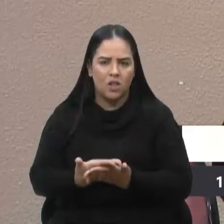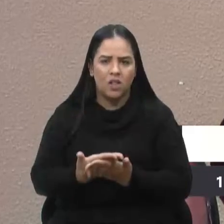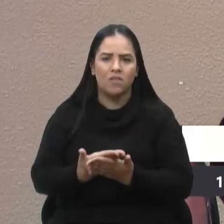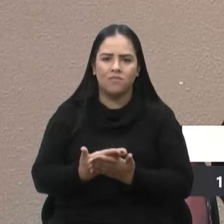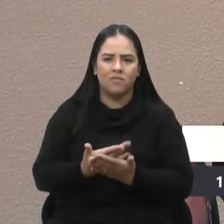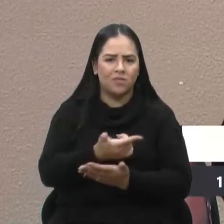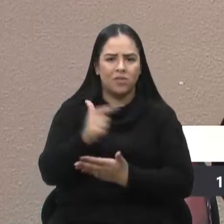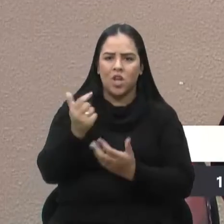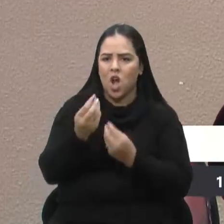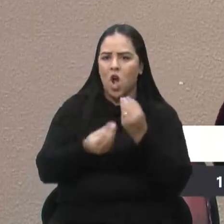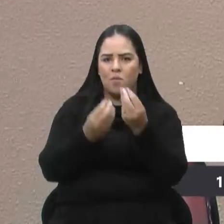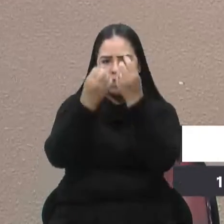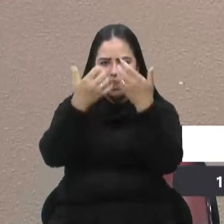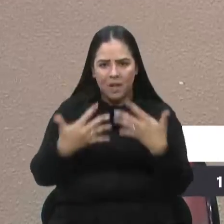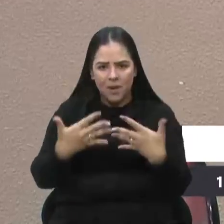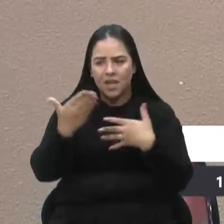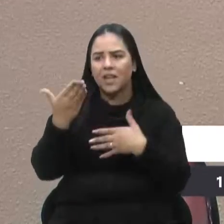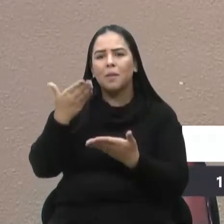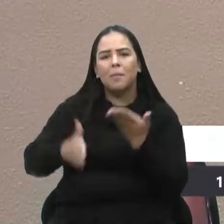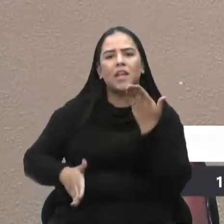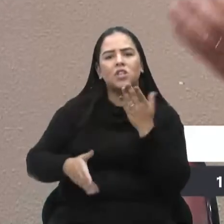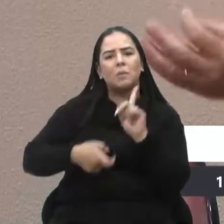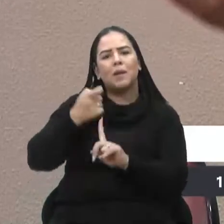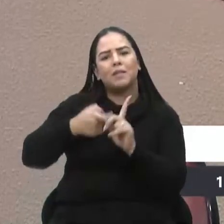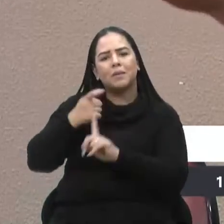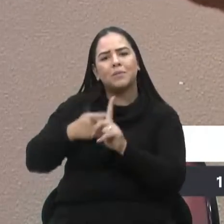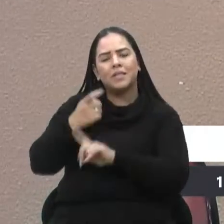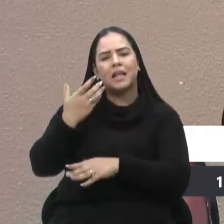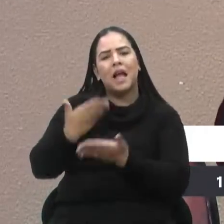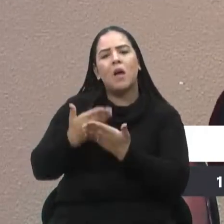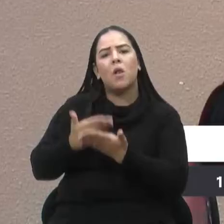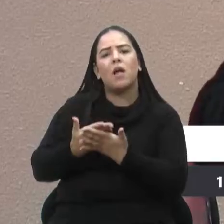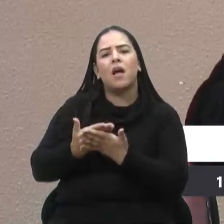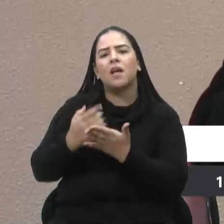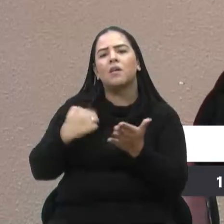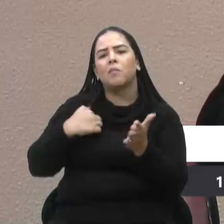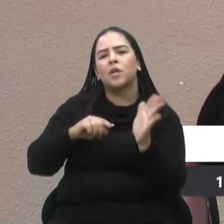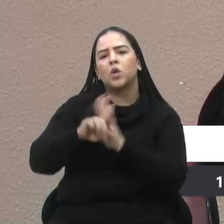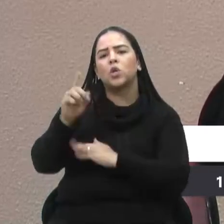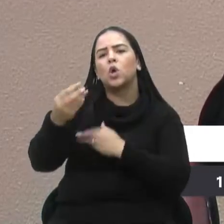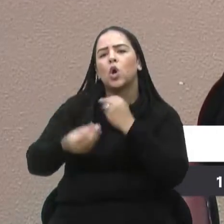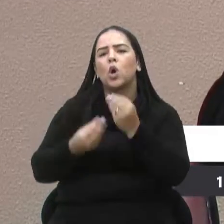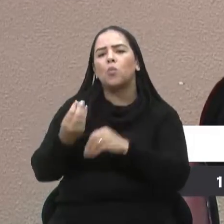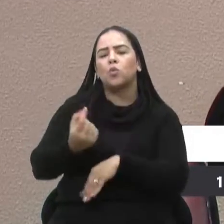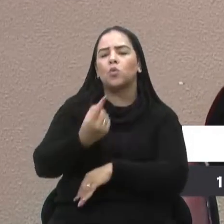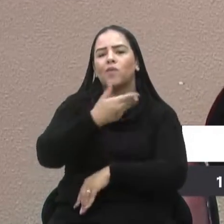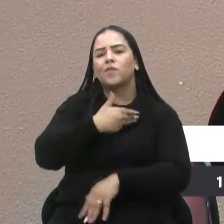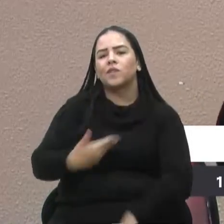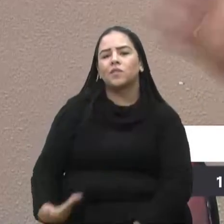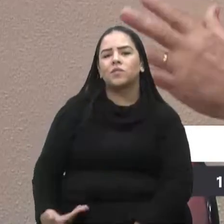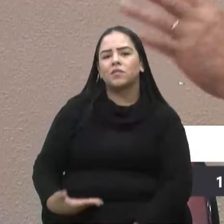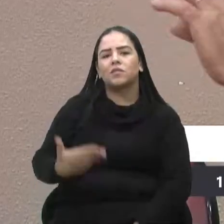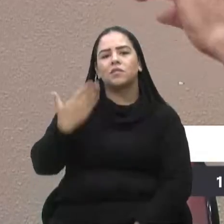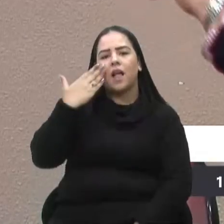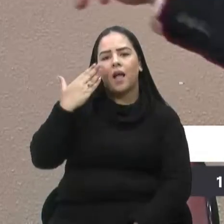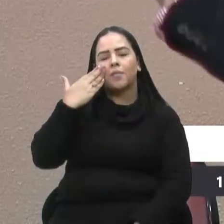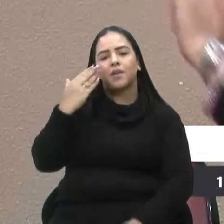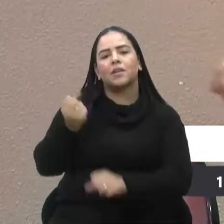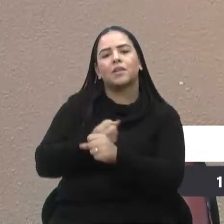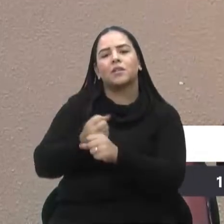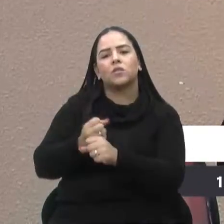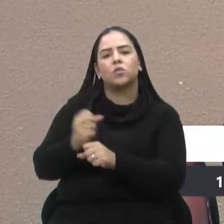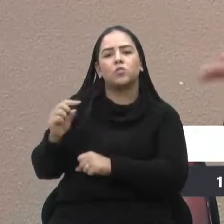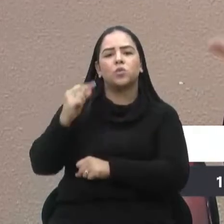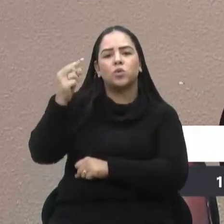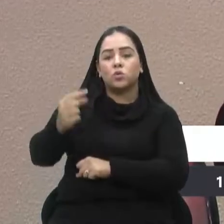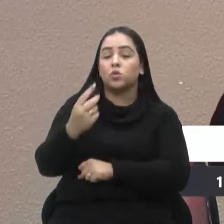perder meses de aula. Agora eu pergunto. Como um governo poderia saber que no ano seguinte, 2